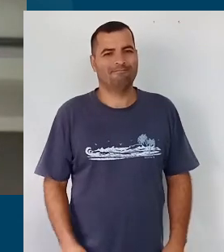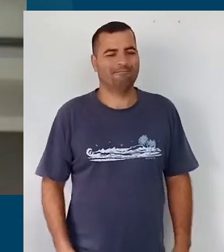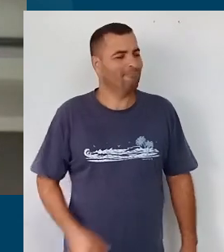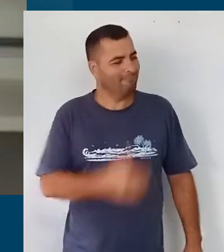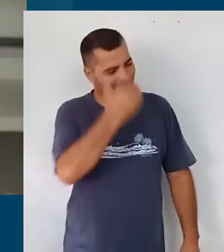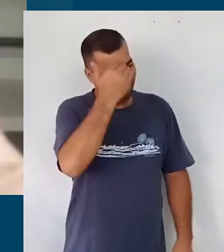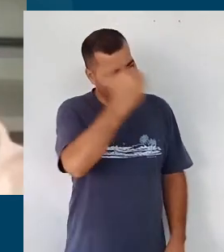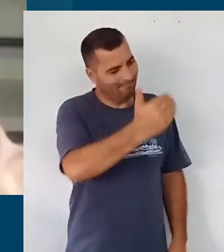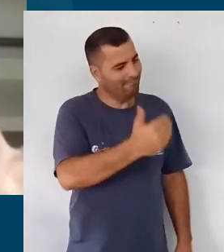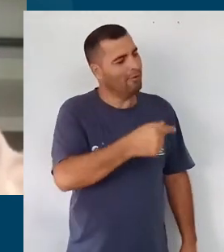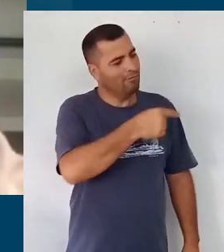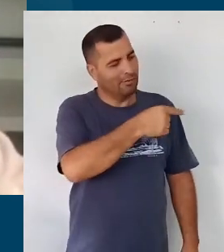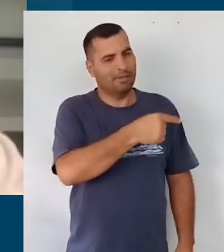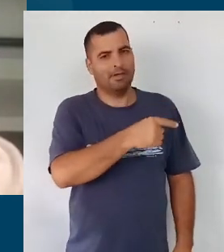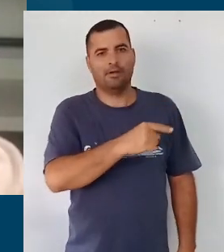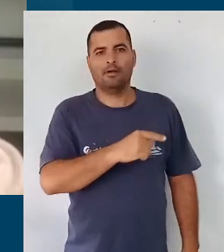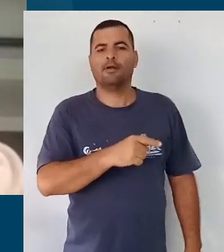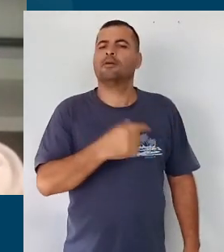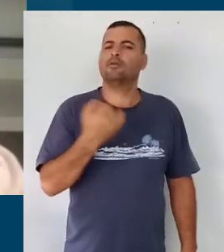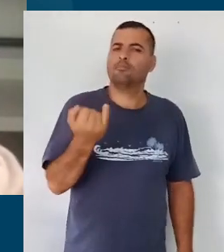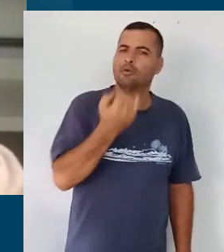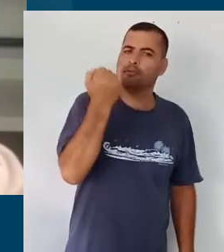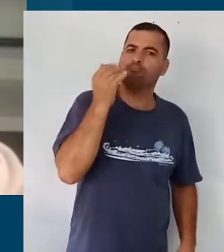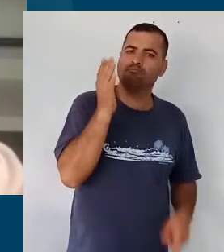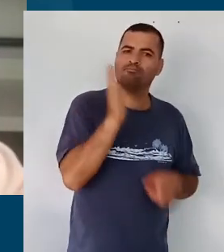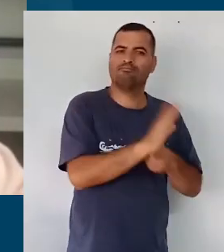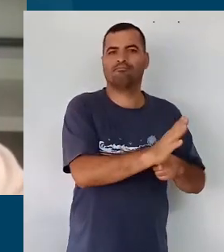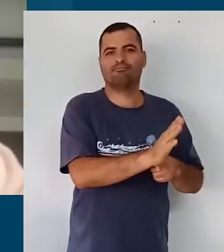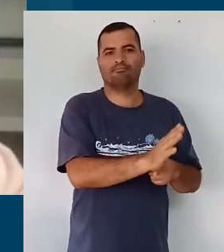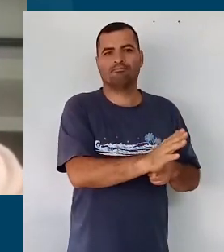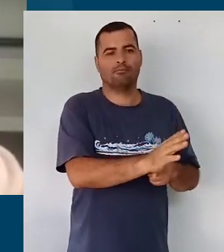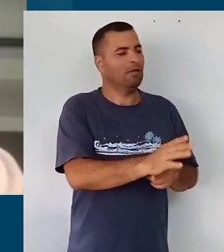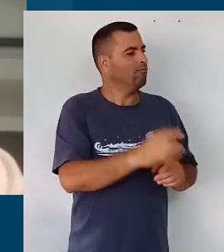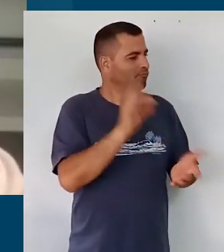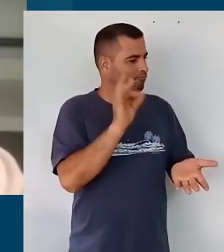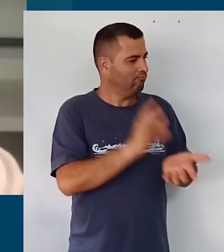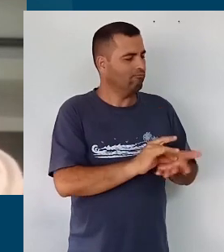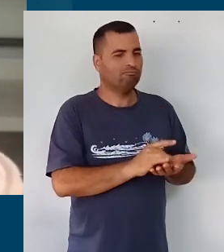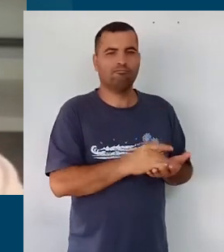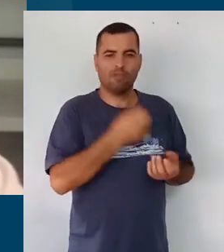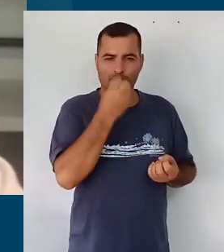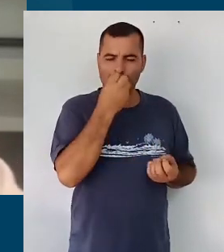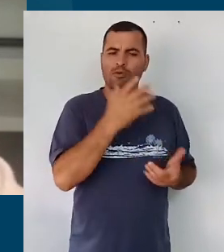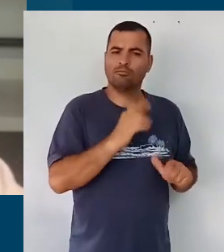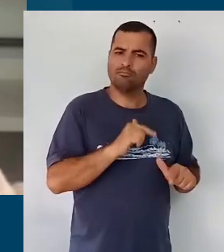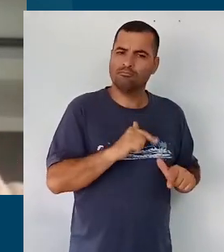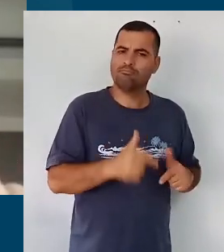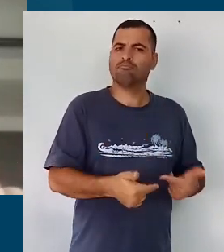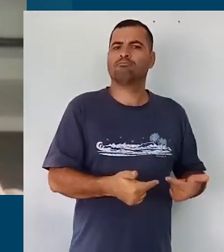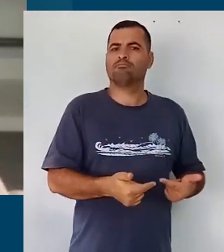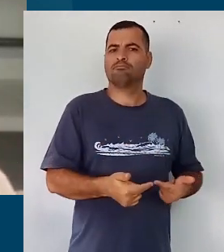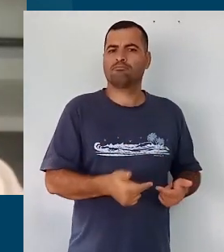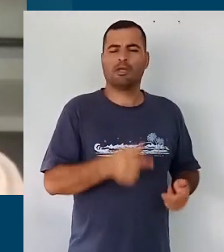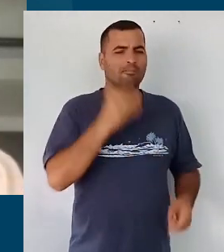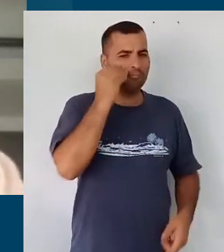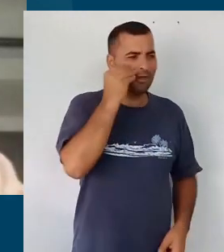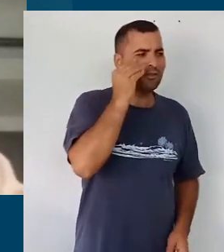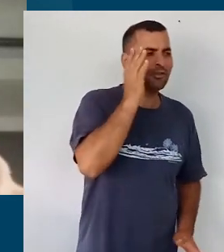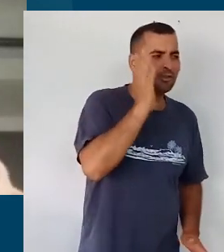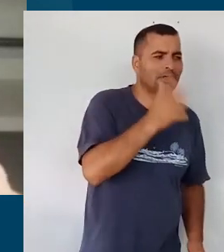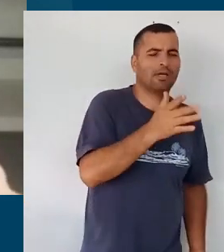mas obrigado pela sua brilhante contribuição, dedicada, com muita experiência acumulada,